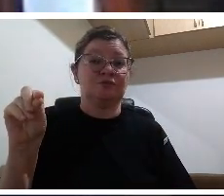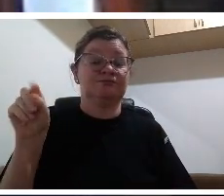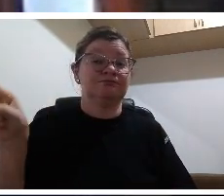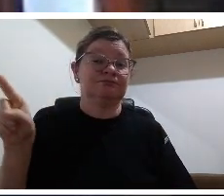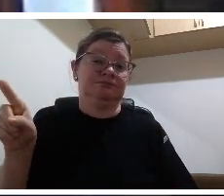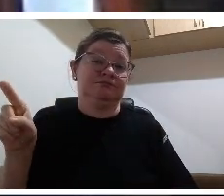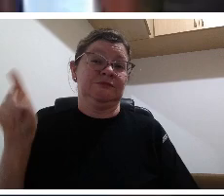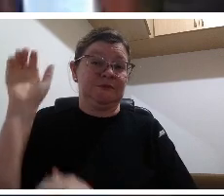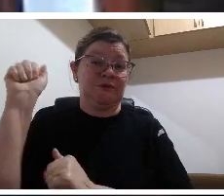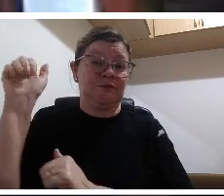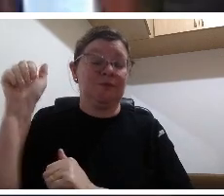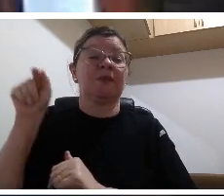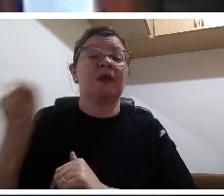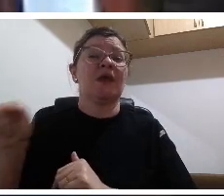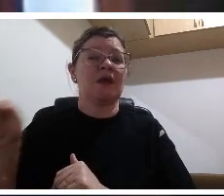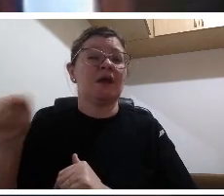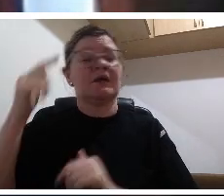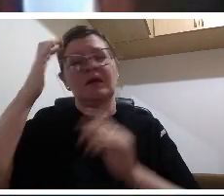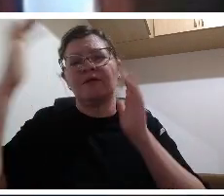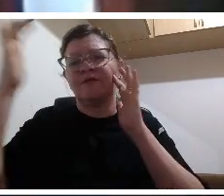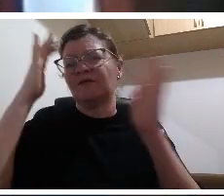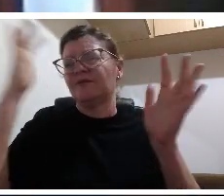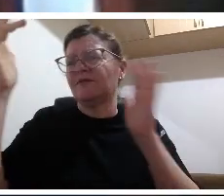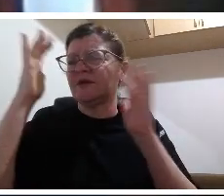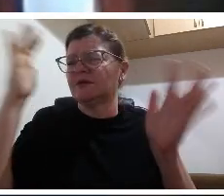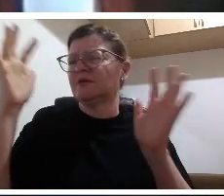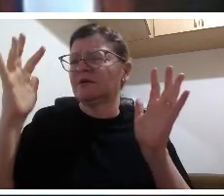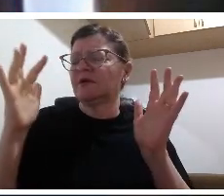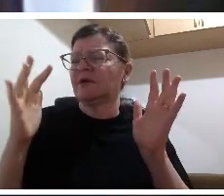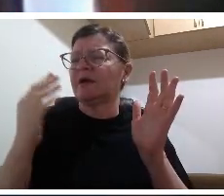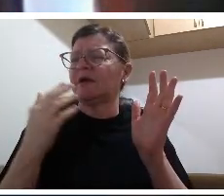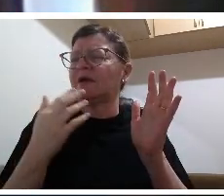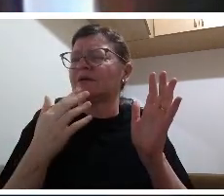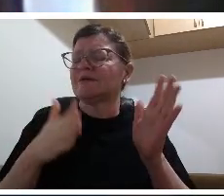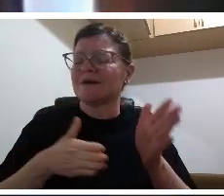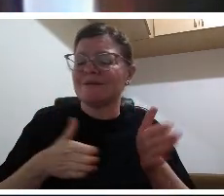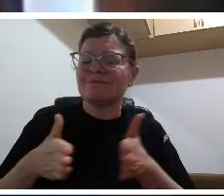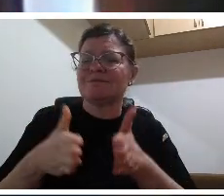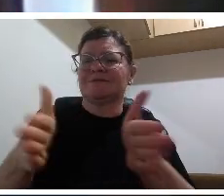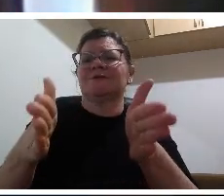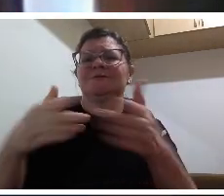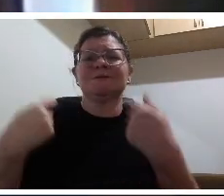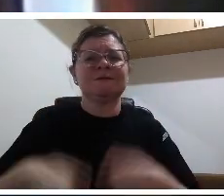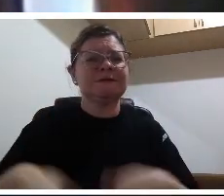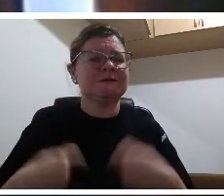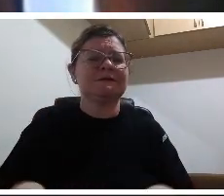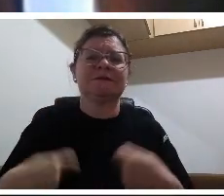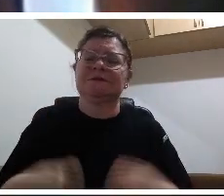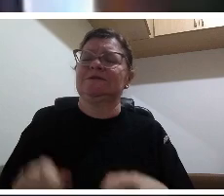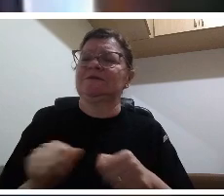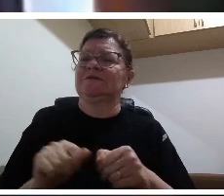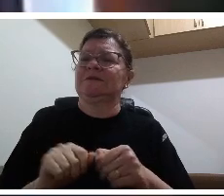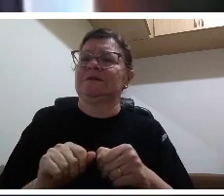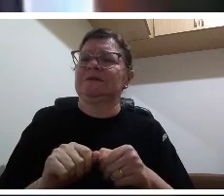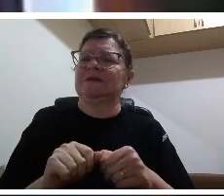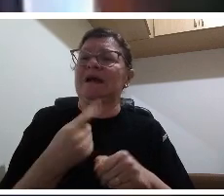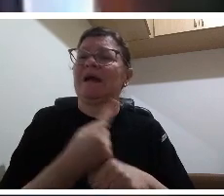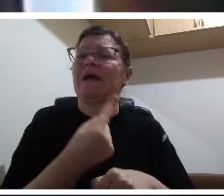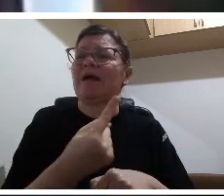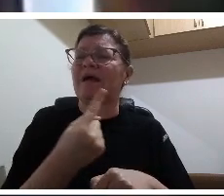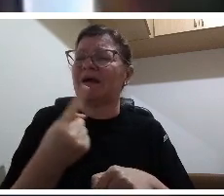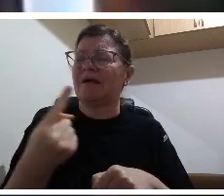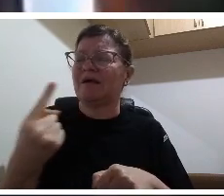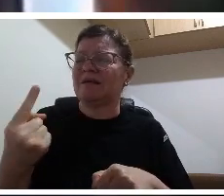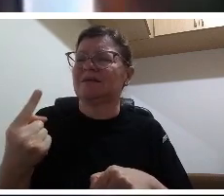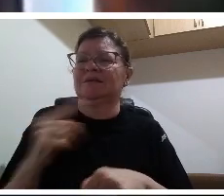caminhante são teus passos o caminho e nada mais caminhante não há